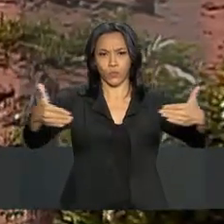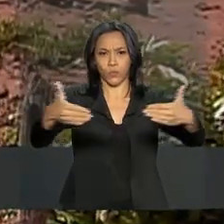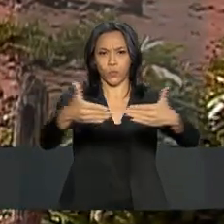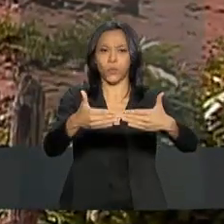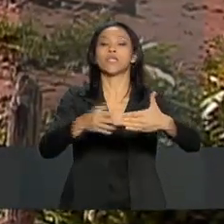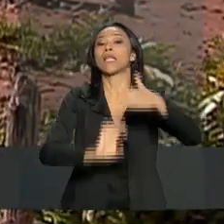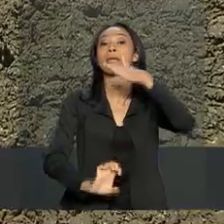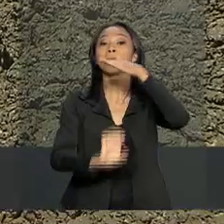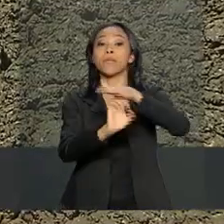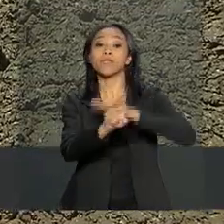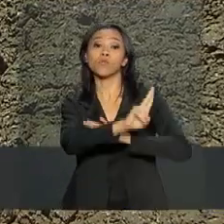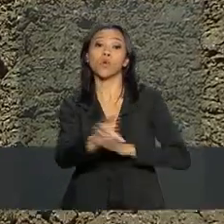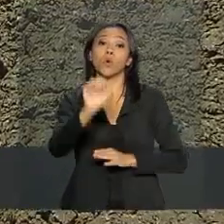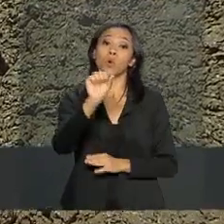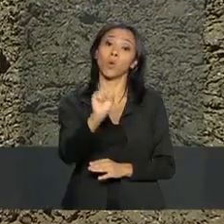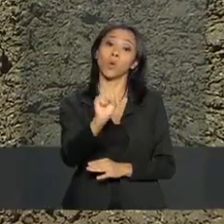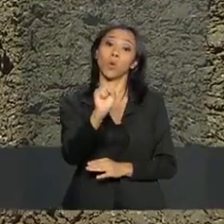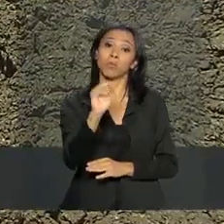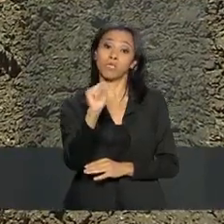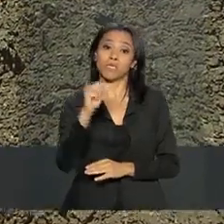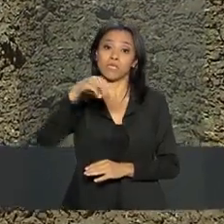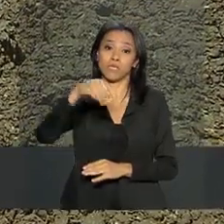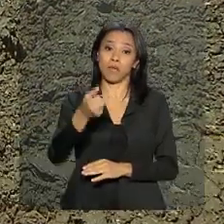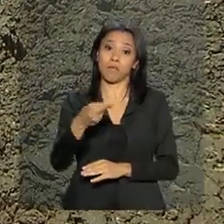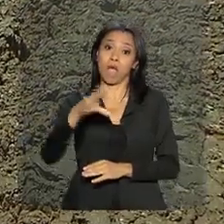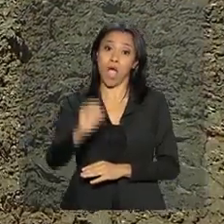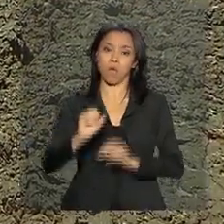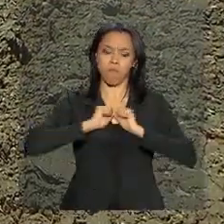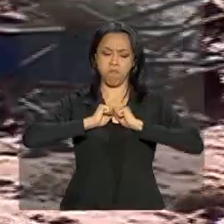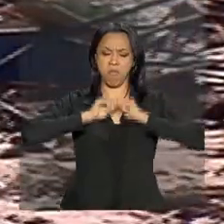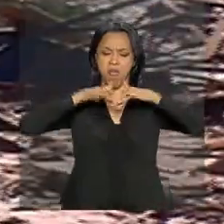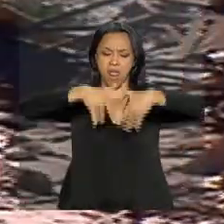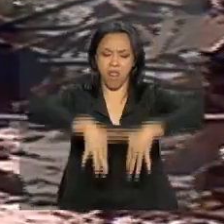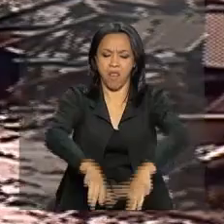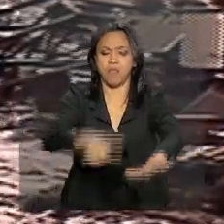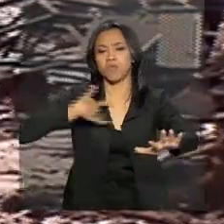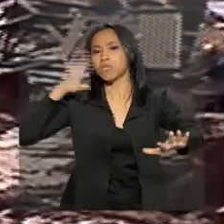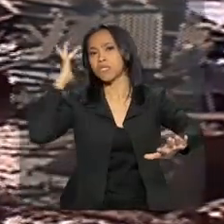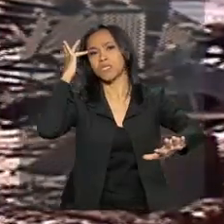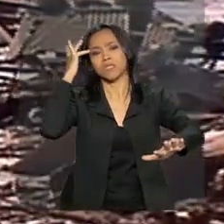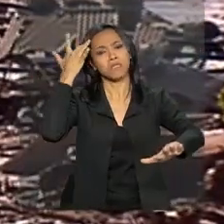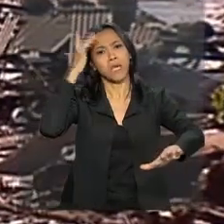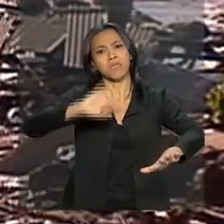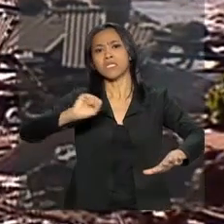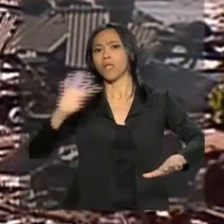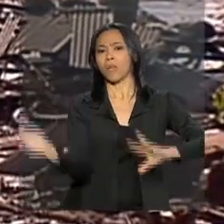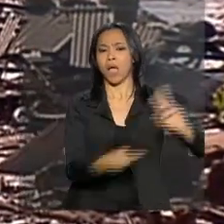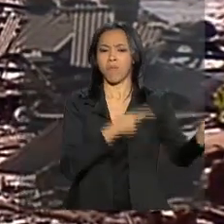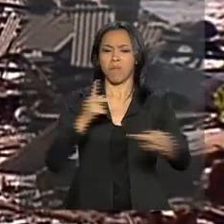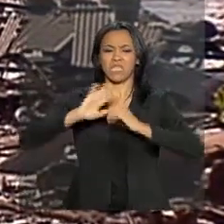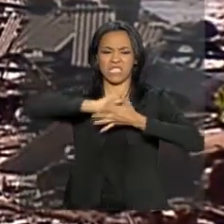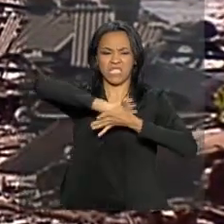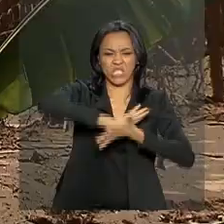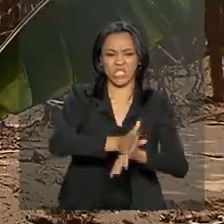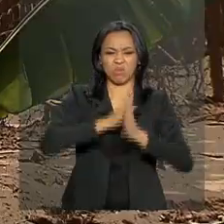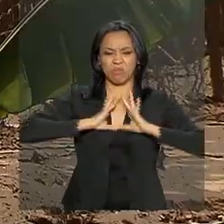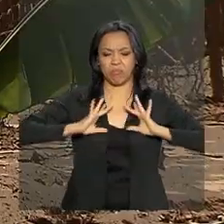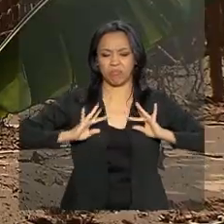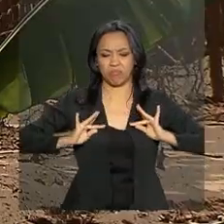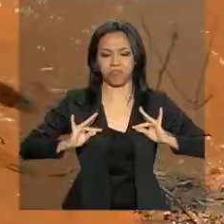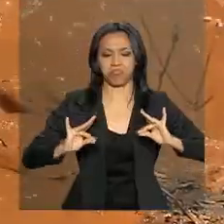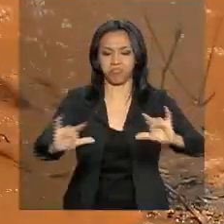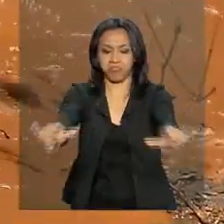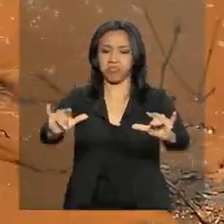mineradora Samarco, não sabia se a natureza iria se recompor. A onda de rejeitos destruiu a vegetação, matou